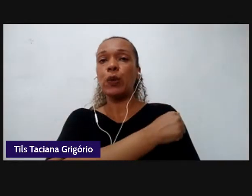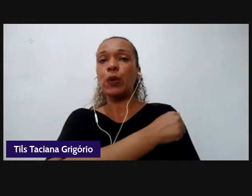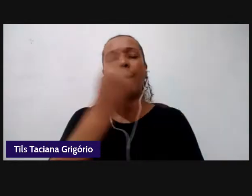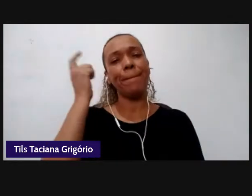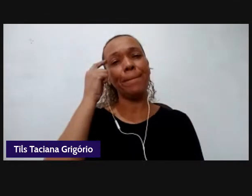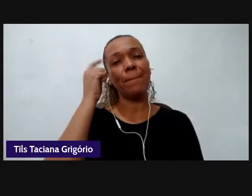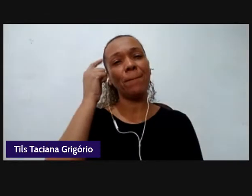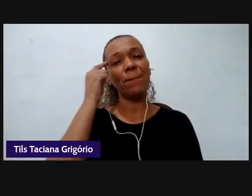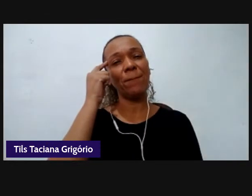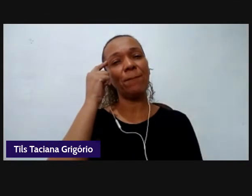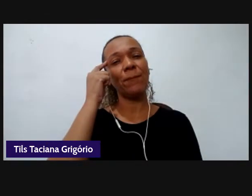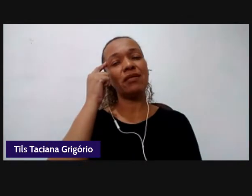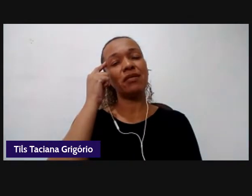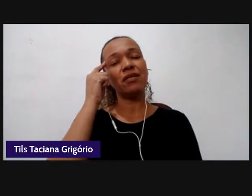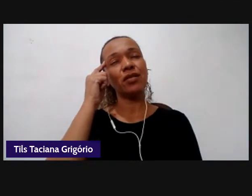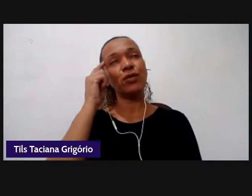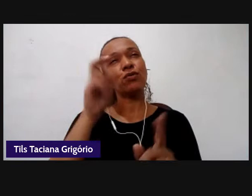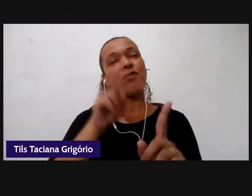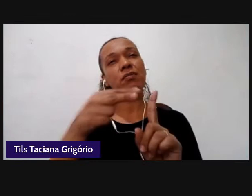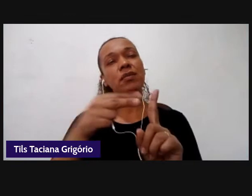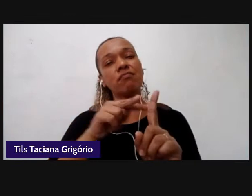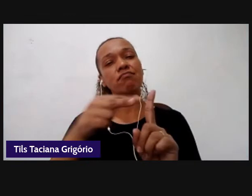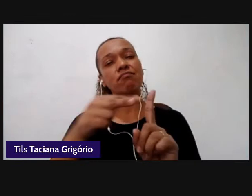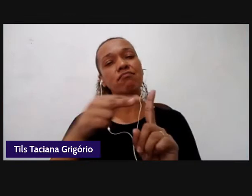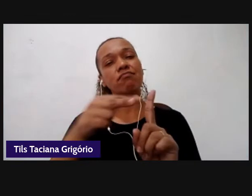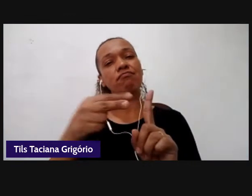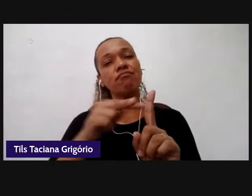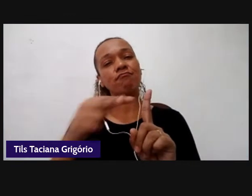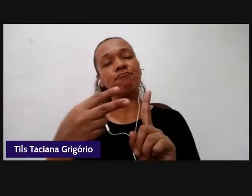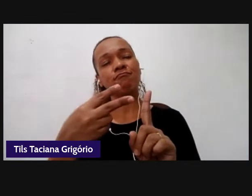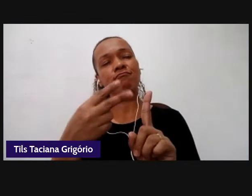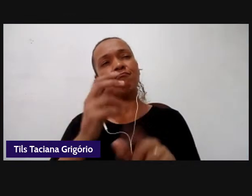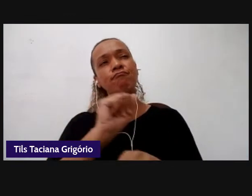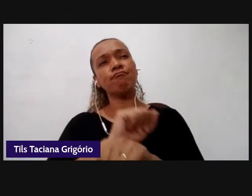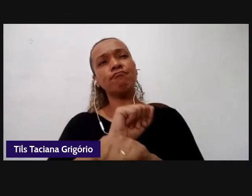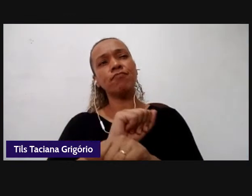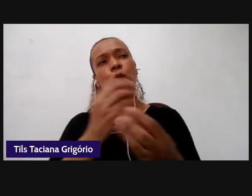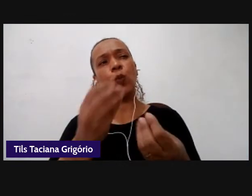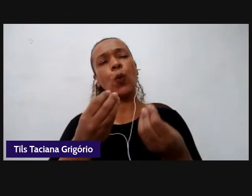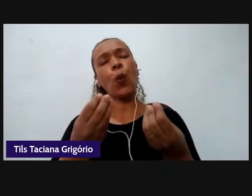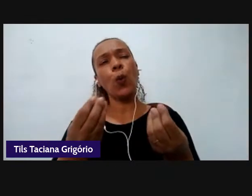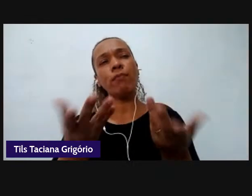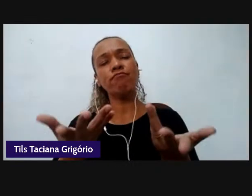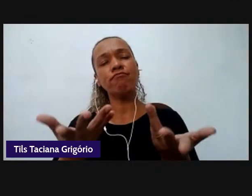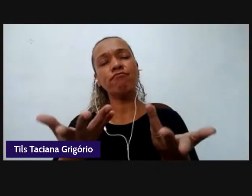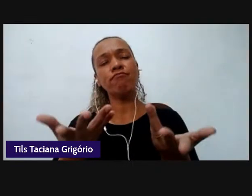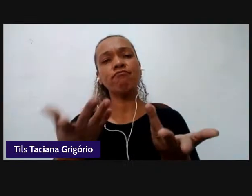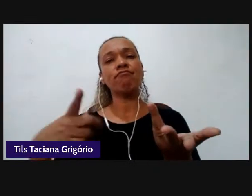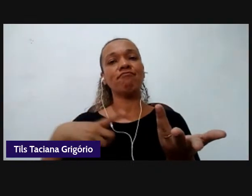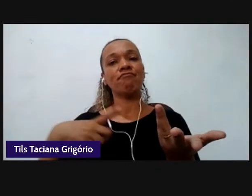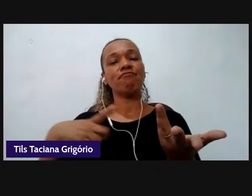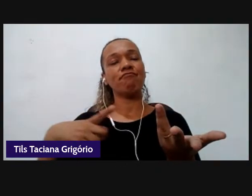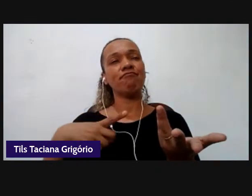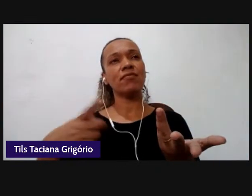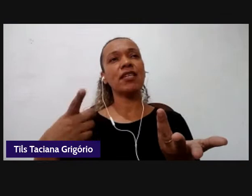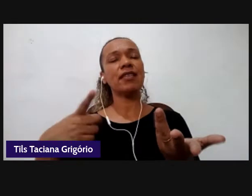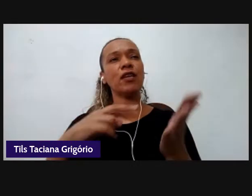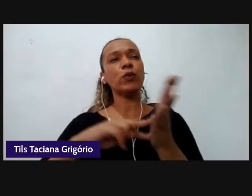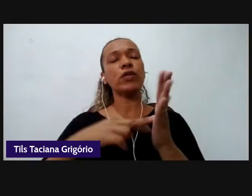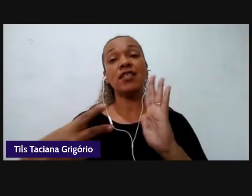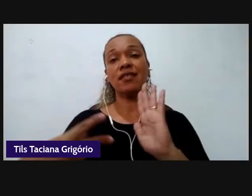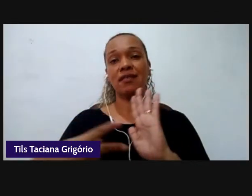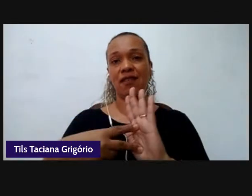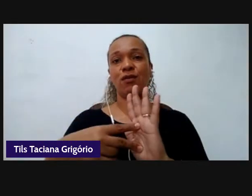perspectiva especular do quanto isso né de espelho mesmo o quanto isso significa para a